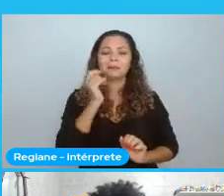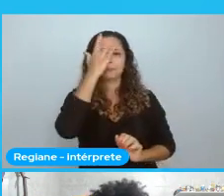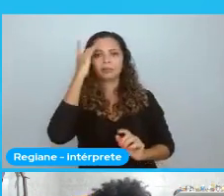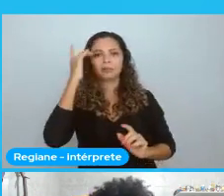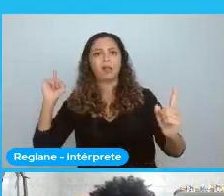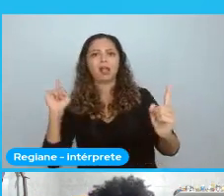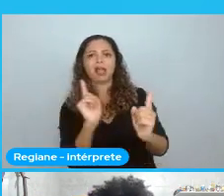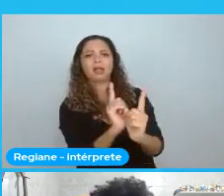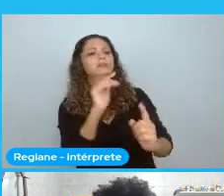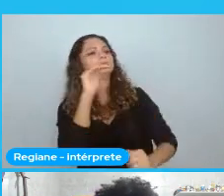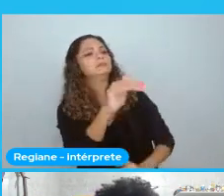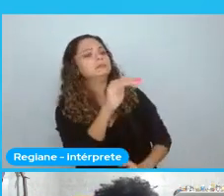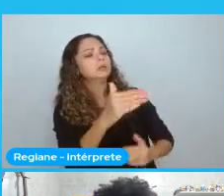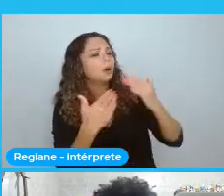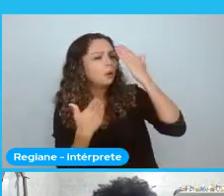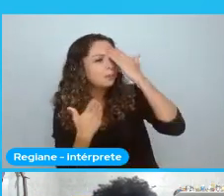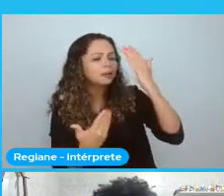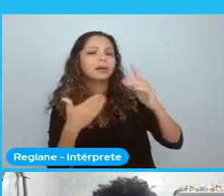aquela palestra para você.